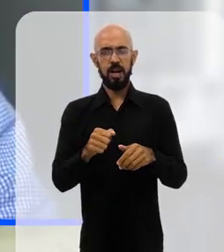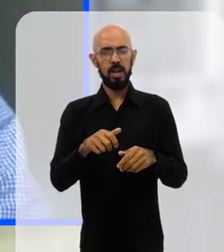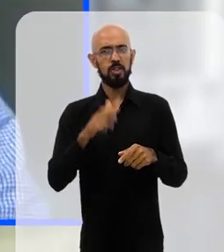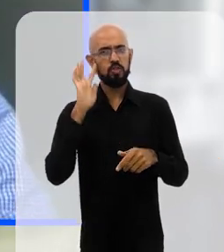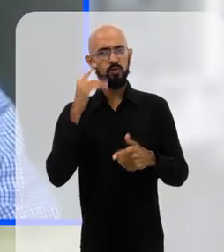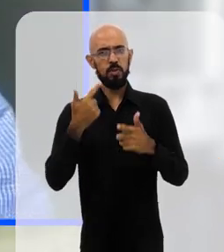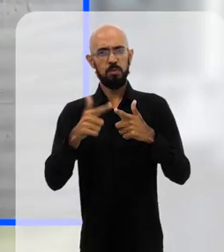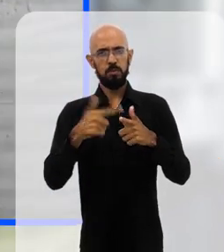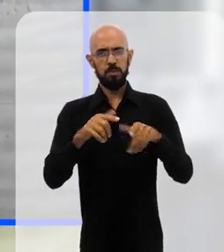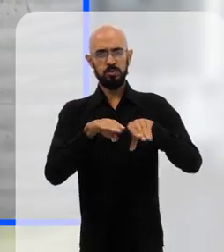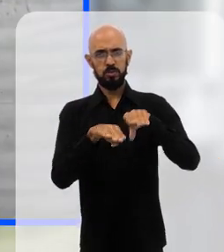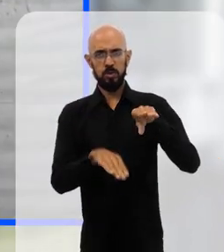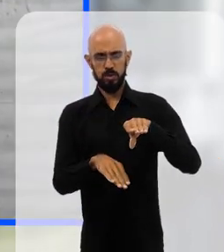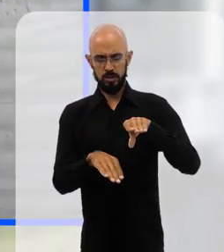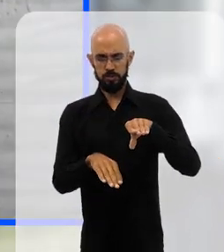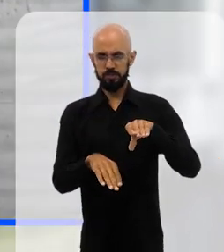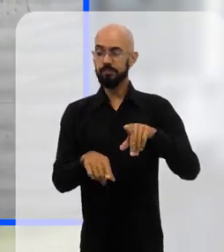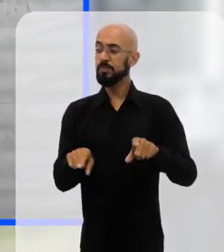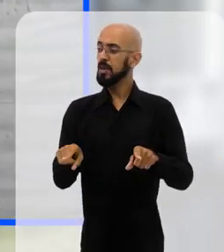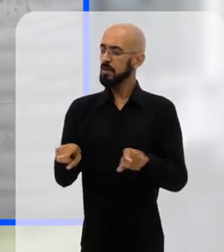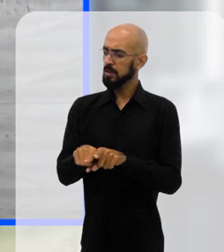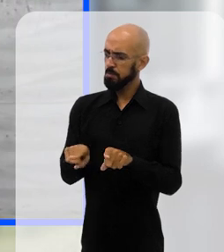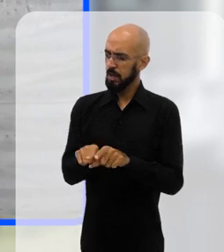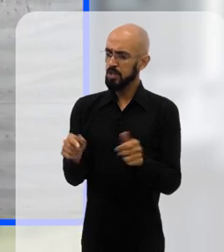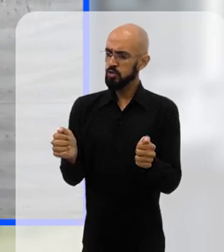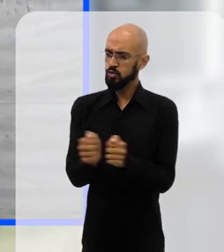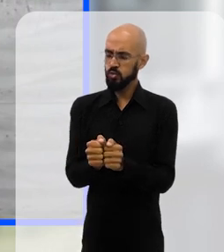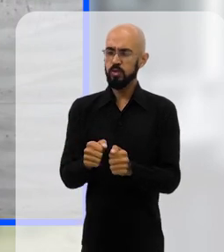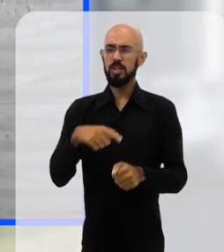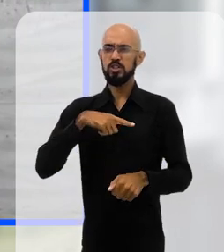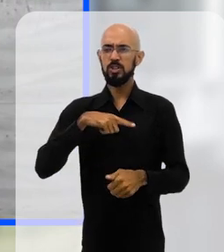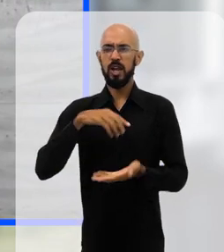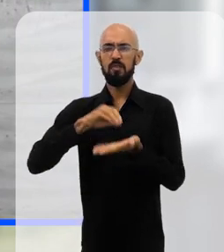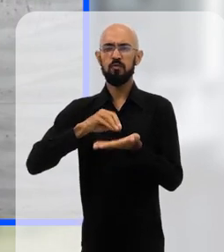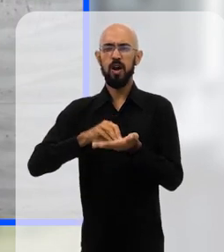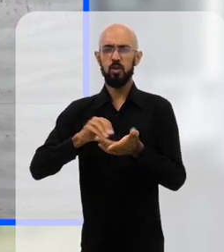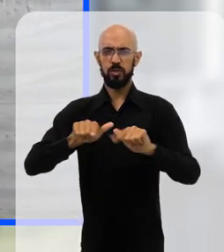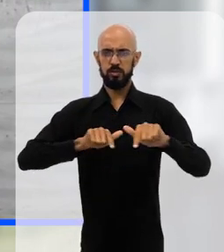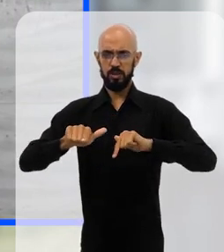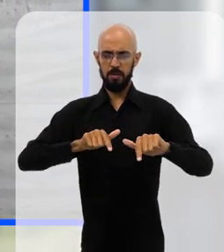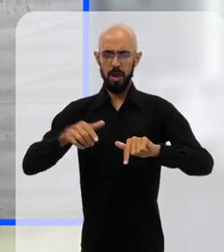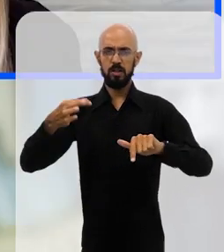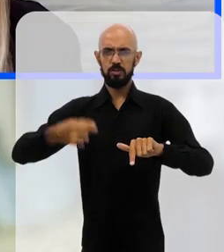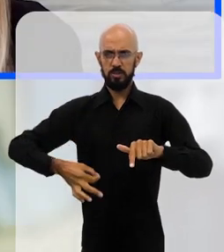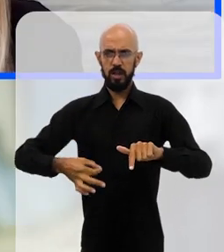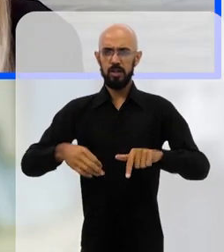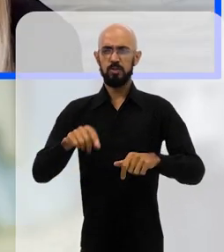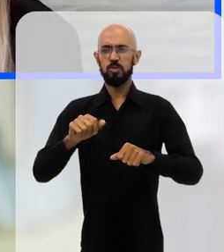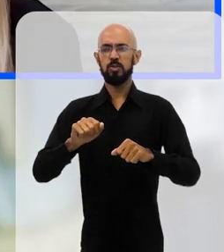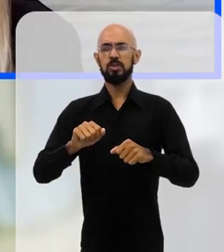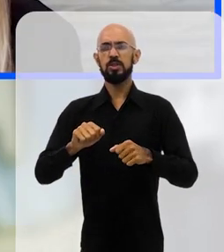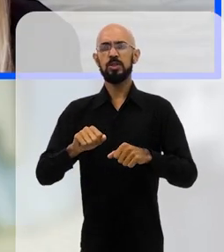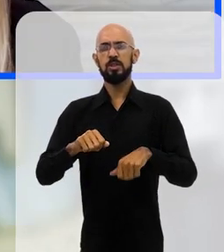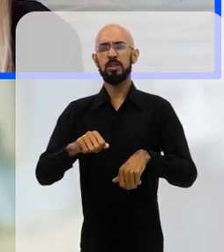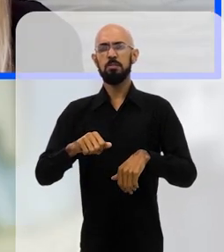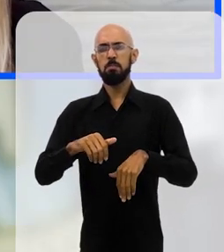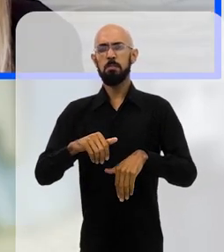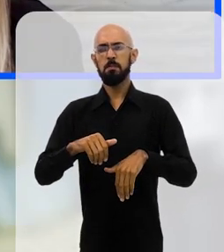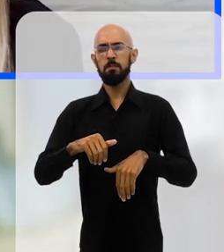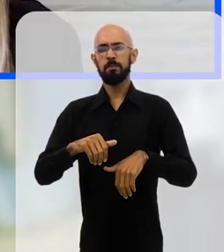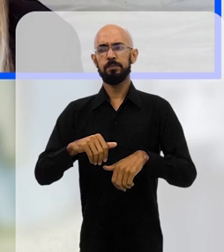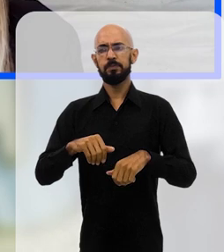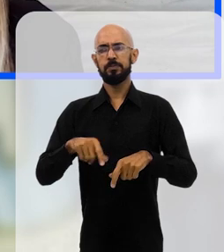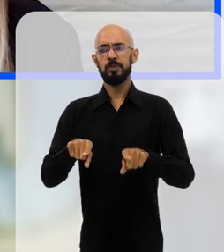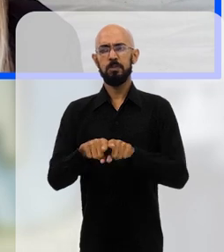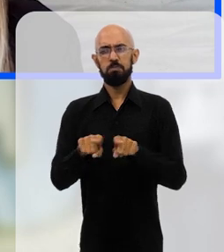planeta. Até porque, paralelo a isso, a gente tem aí o desemprego, né, Jefferson, que também foi exponencialmente